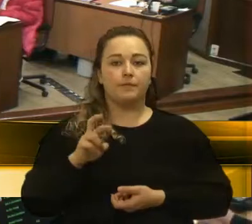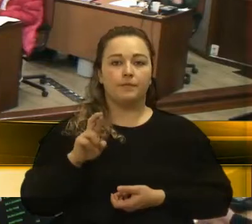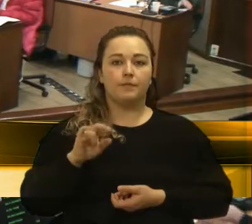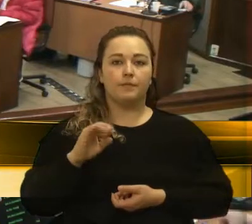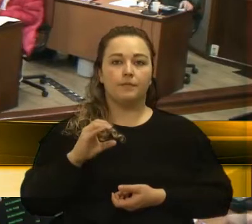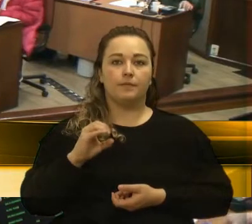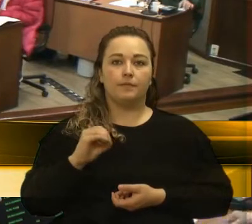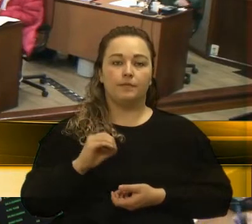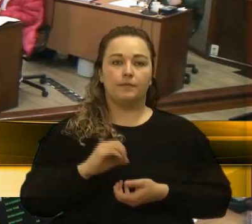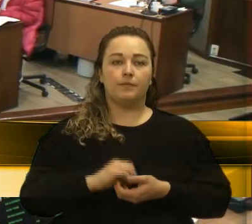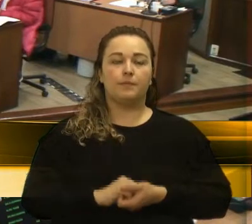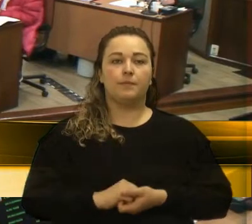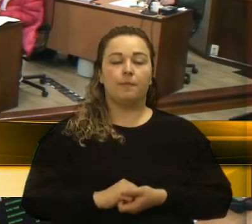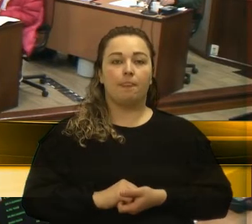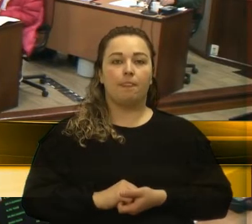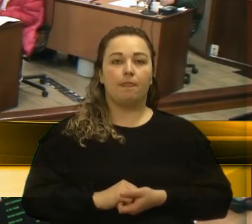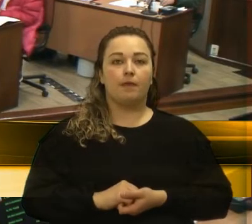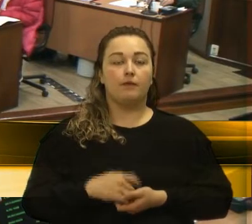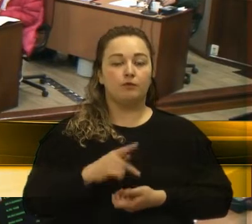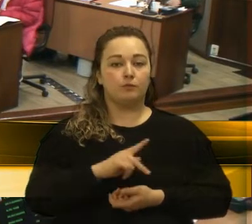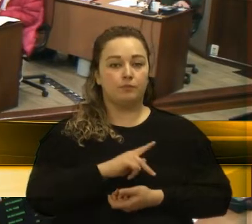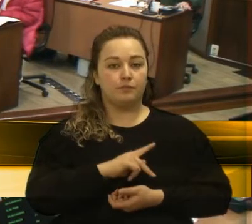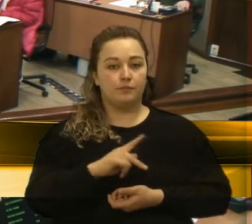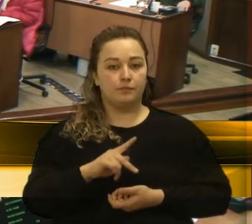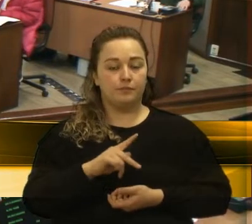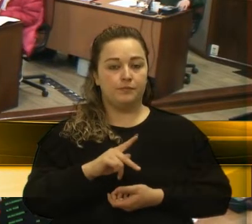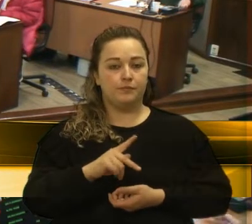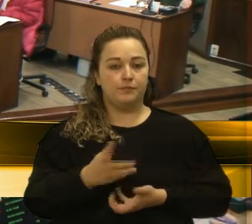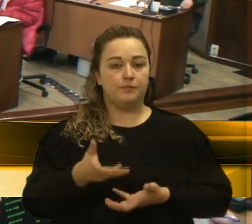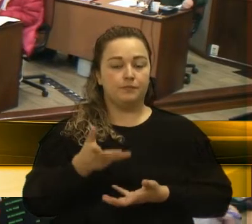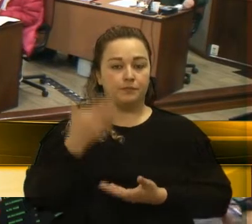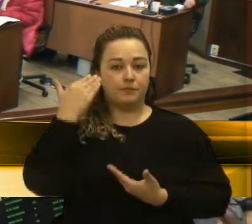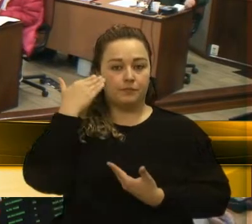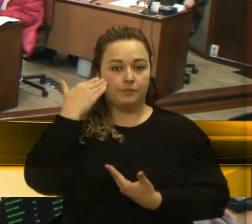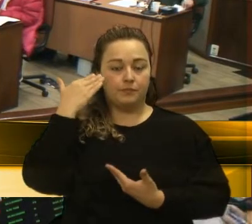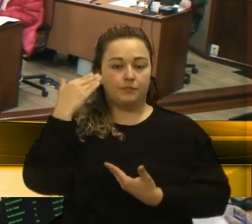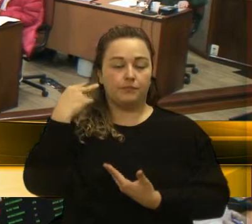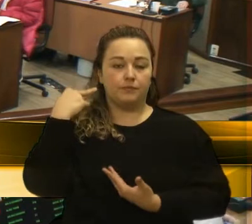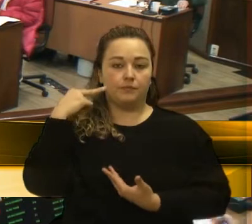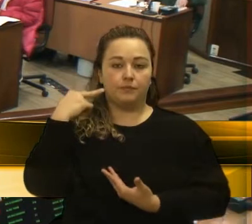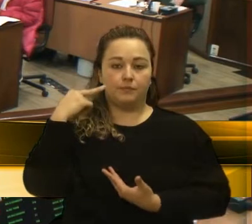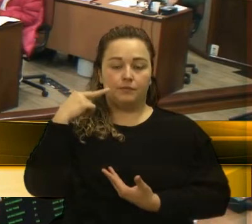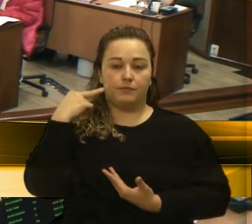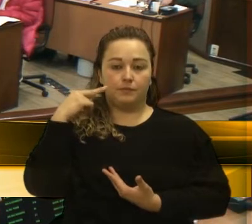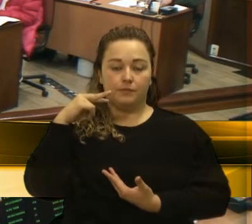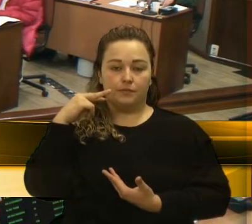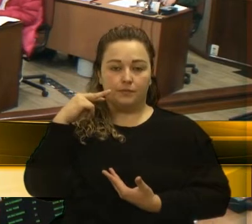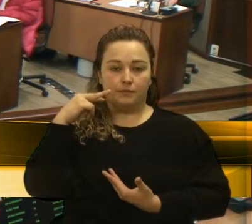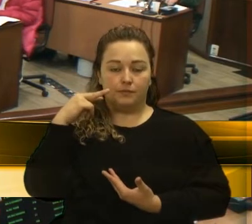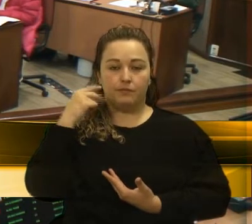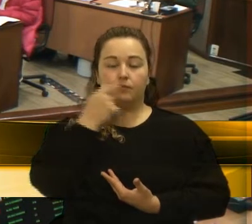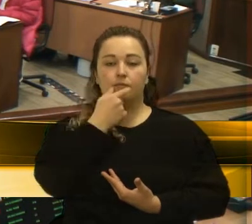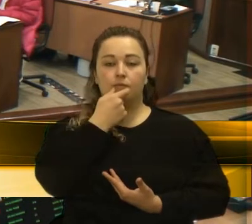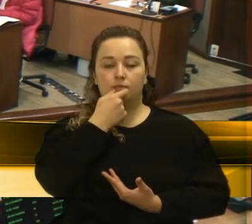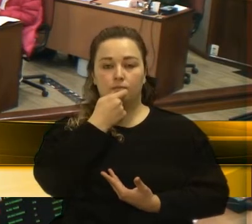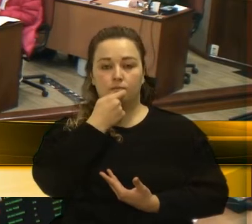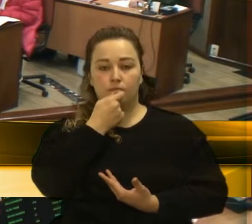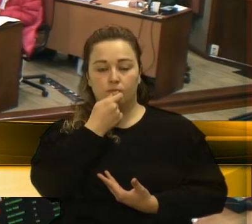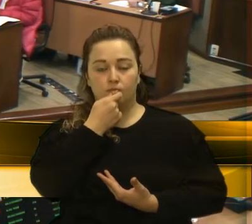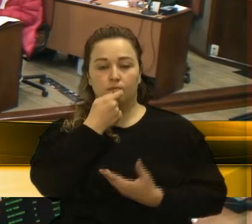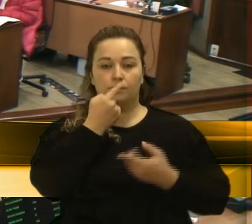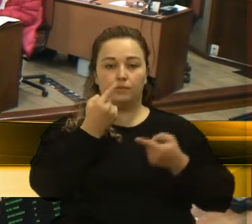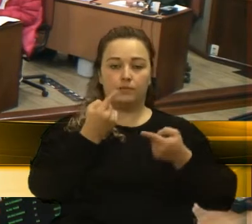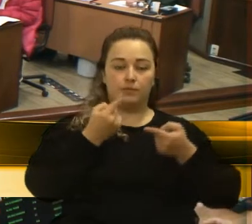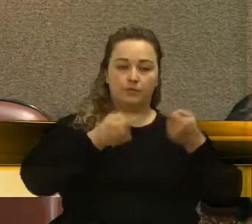Presidente, inicialmente eu gostaria aqui de agradecer o vereador Bandeira e a bancada do PP. Foi um pedido